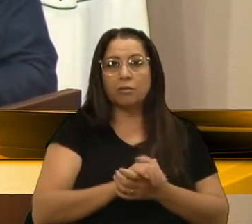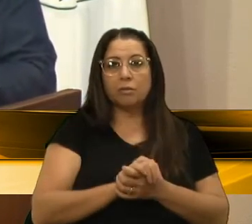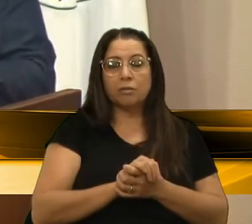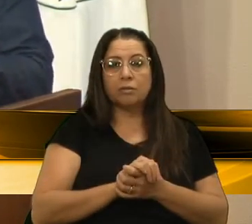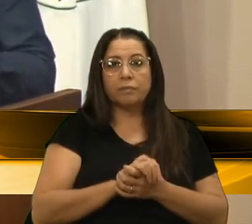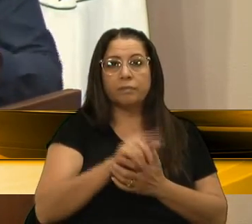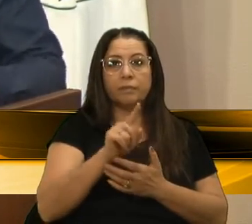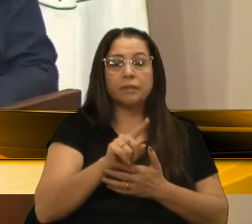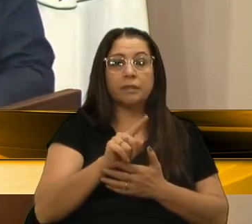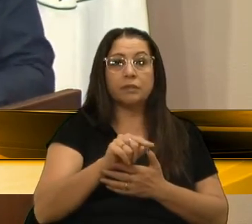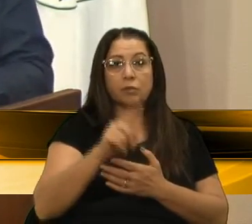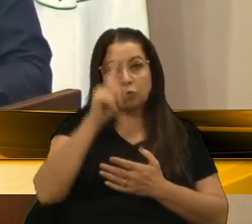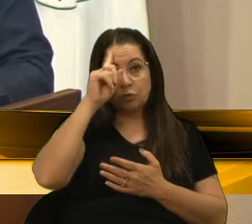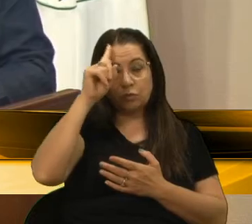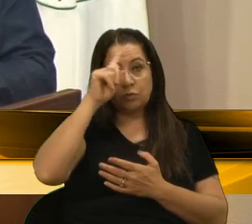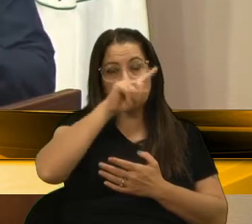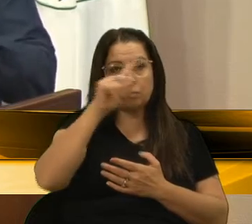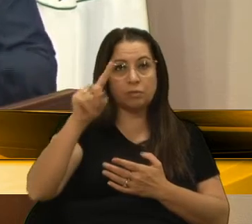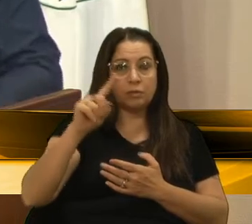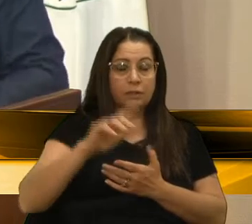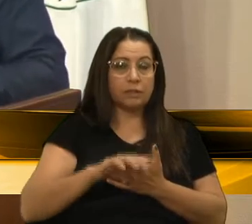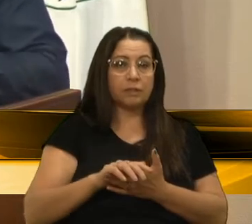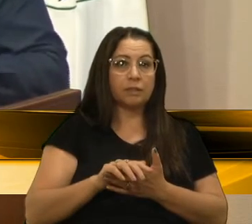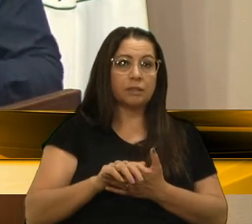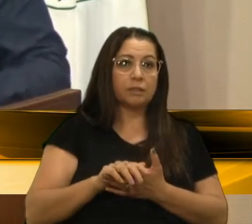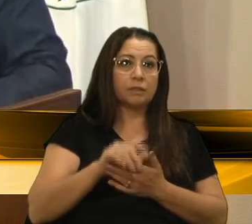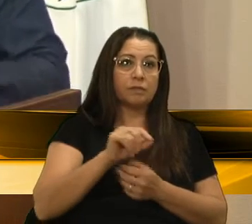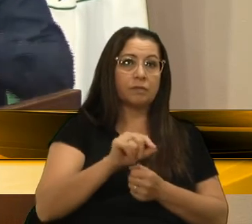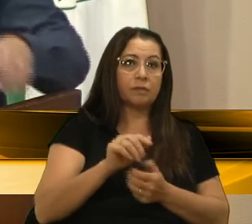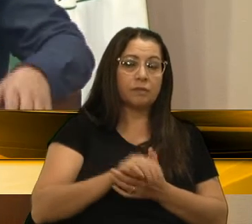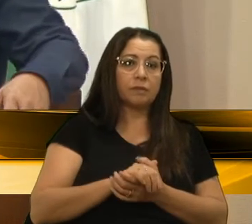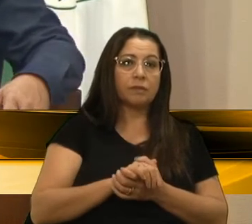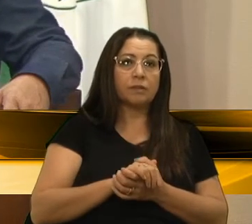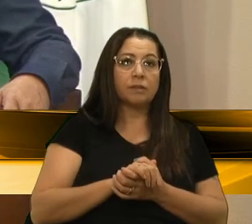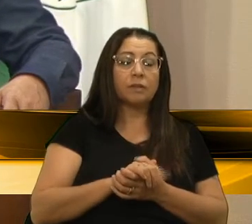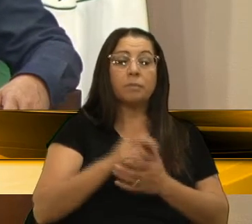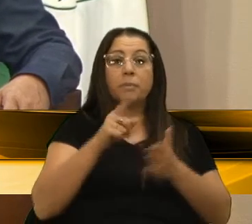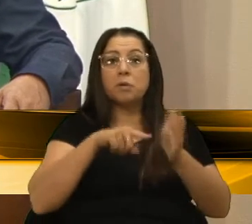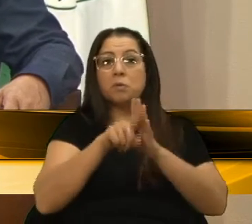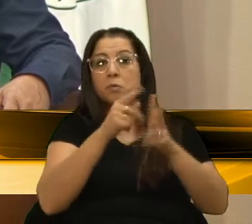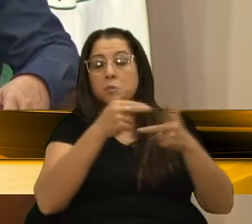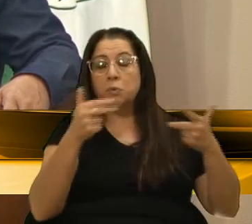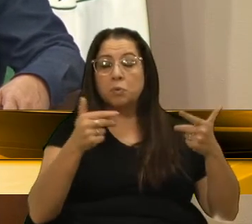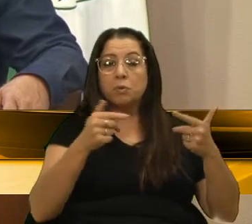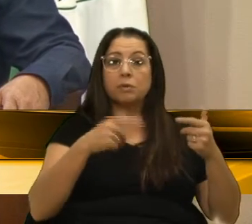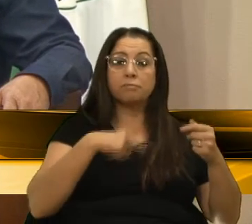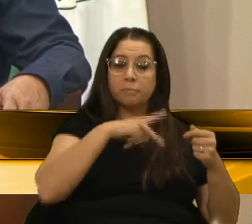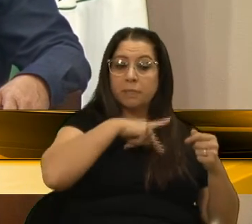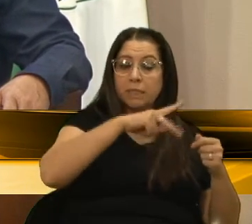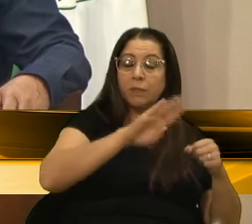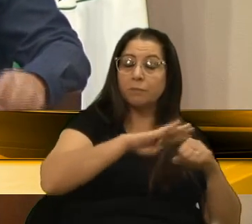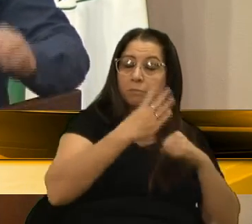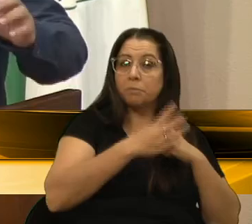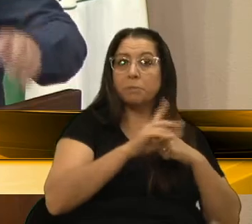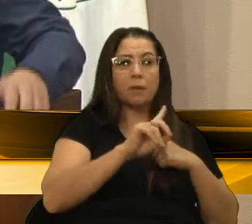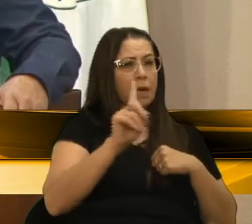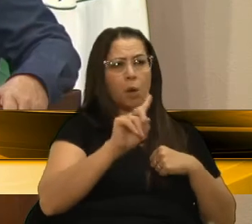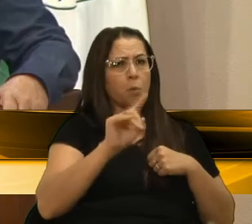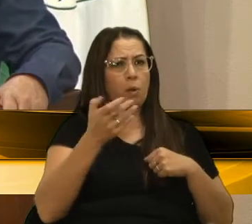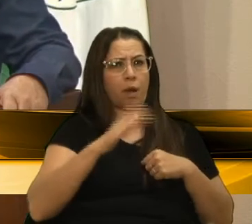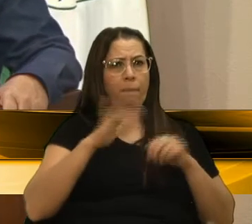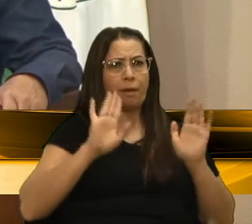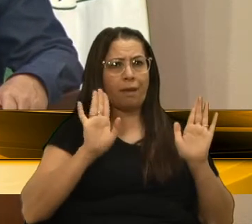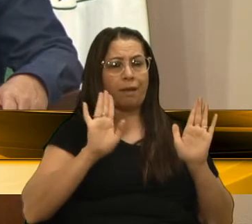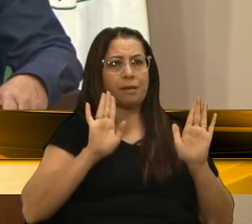se eu não ia todos os dias, mas era, falhava um no outro, eu estava lá perguntando alguma coisa, quando eu estava de presidente do bairro, não, eu quero mais,